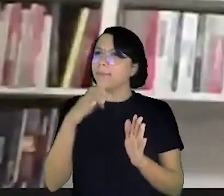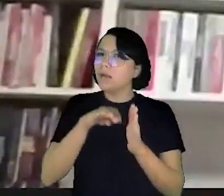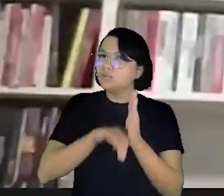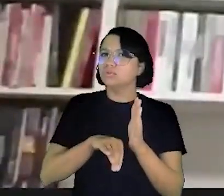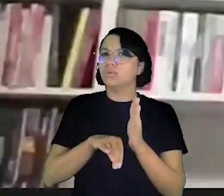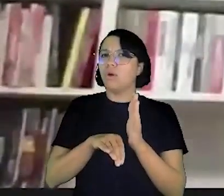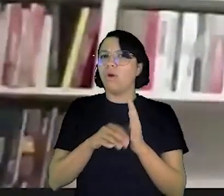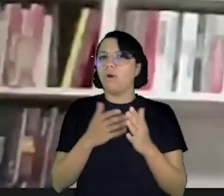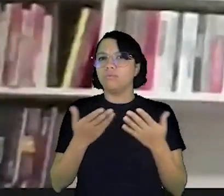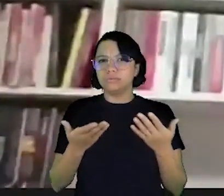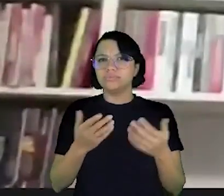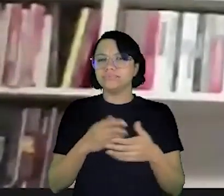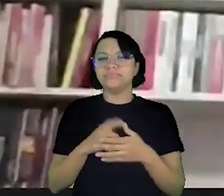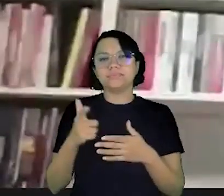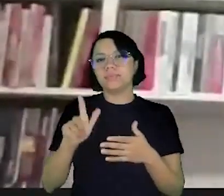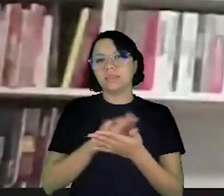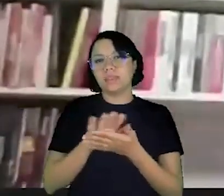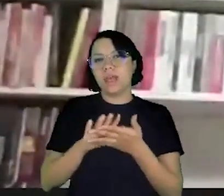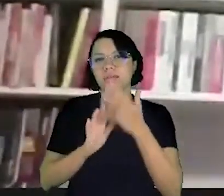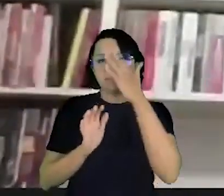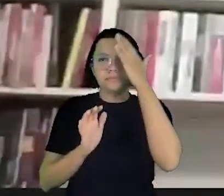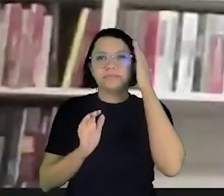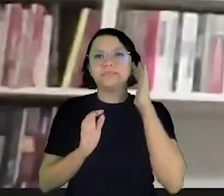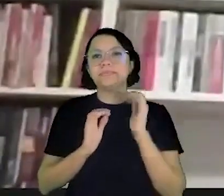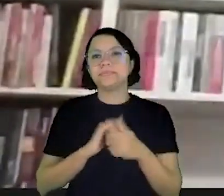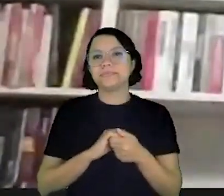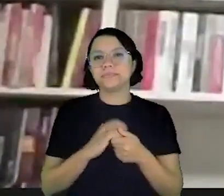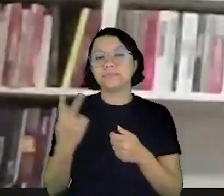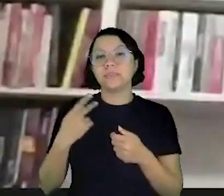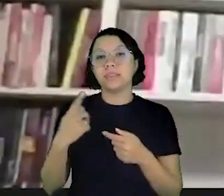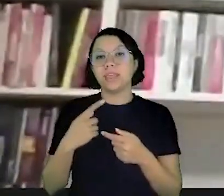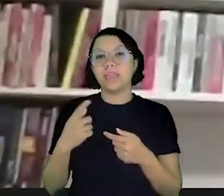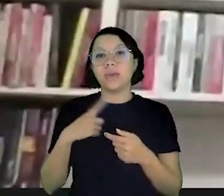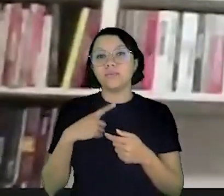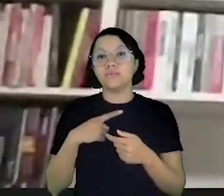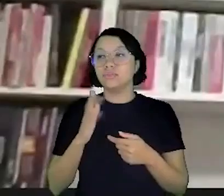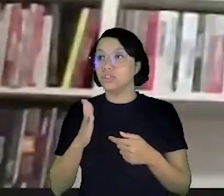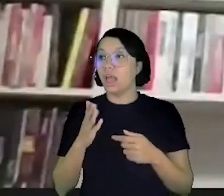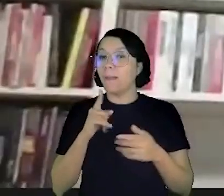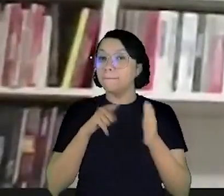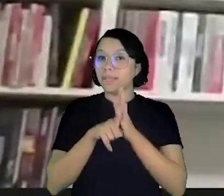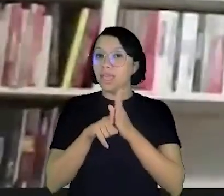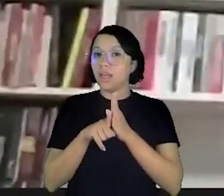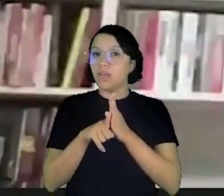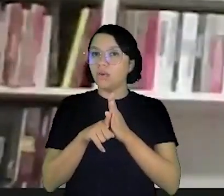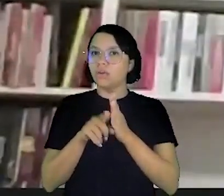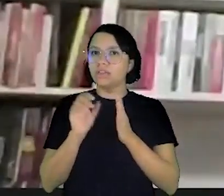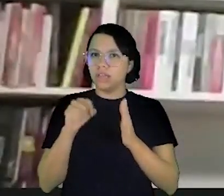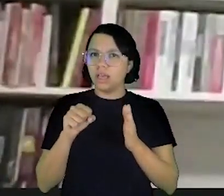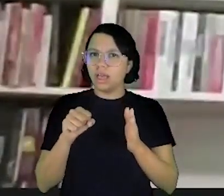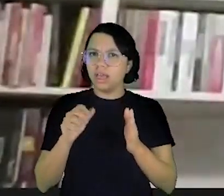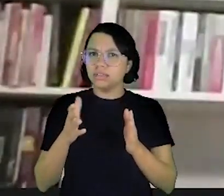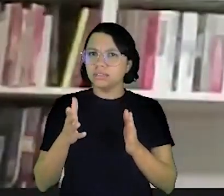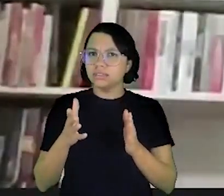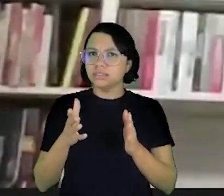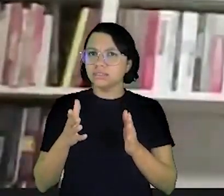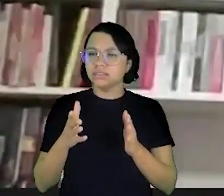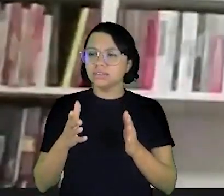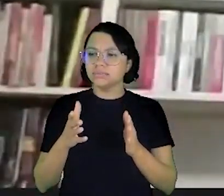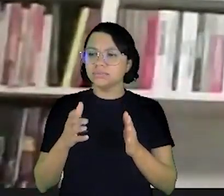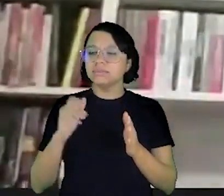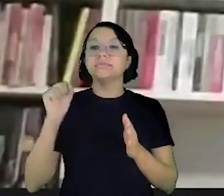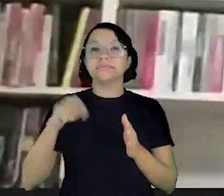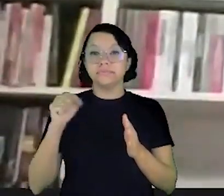vergonha de pedir desconto mas nós temos já perguntas aqui não é isso